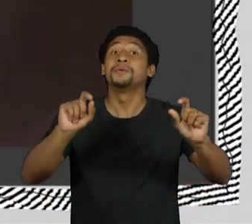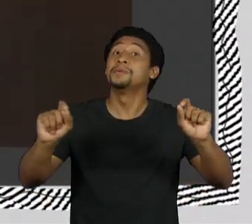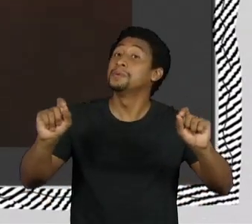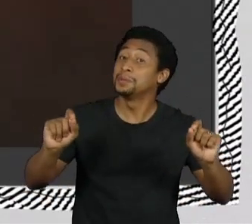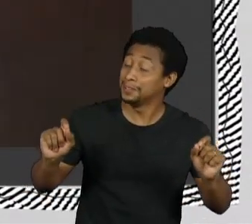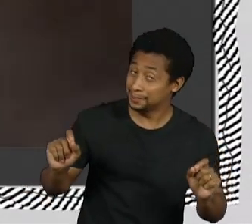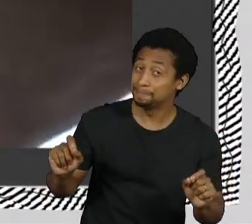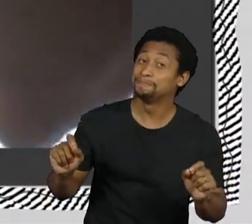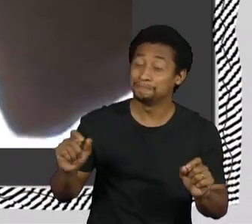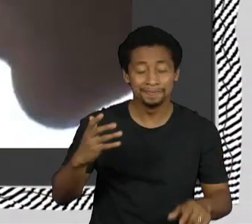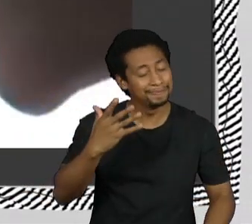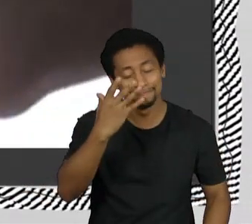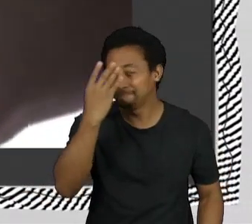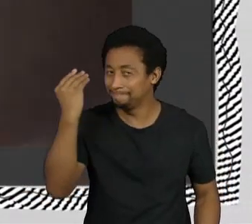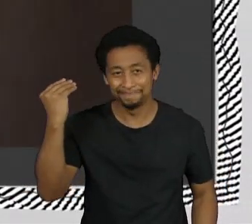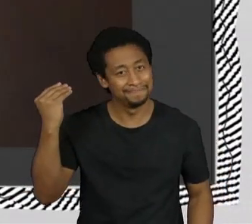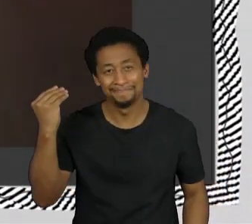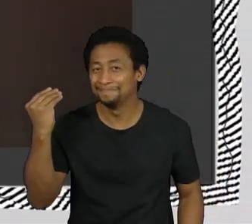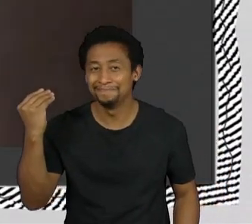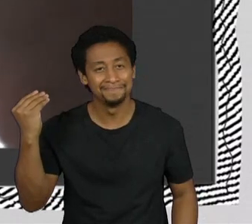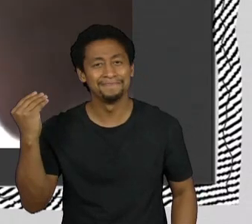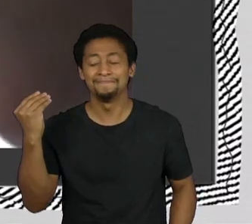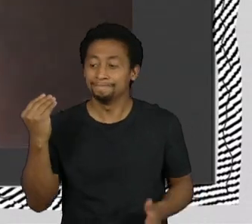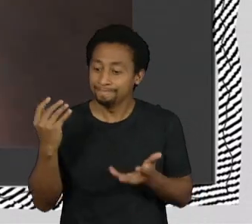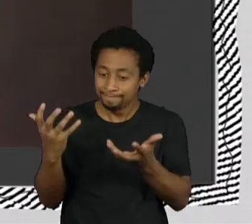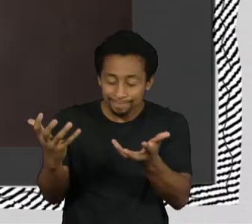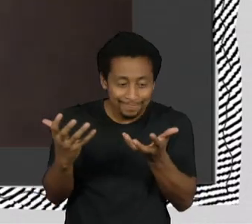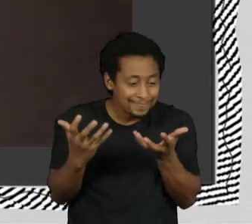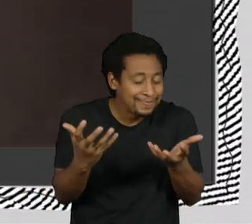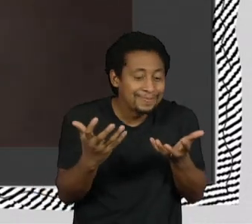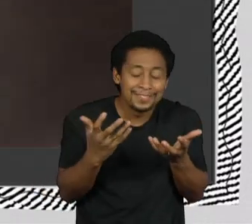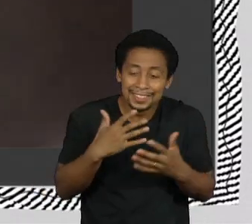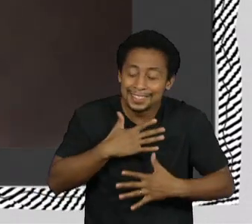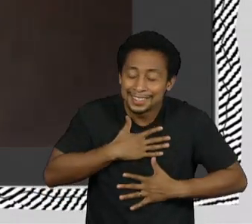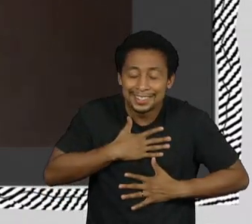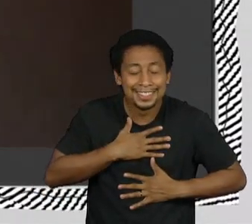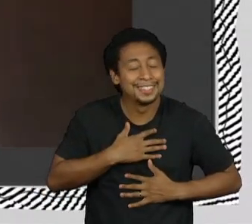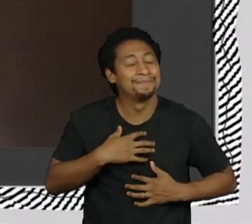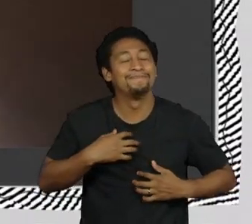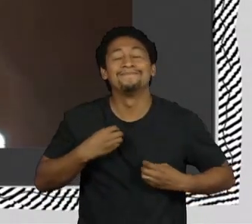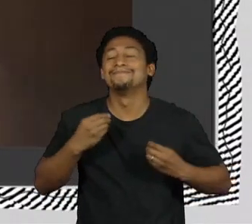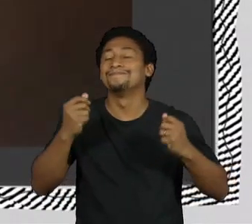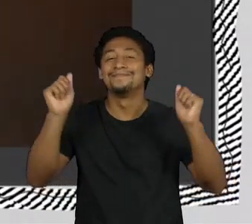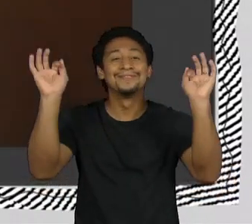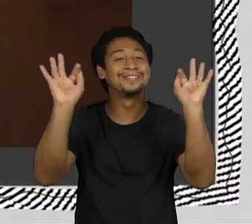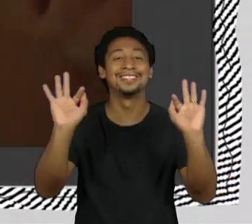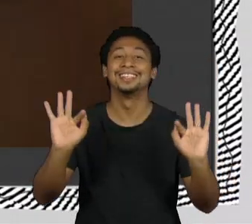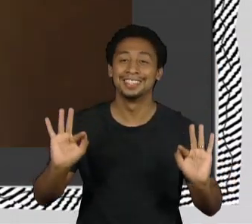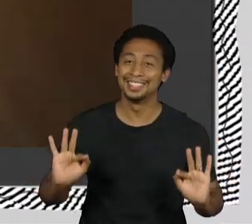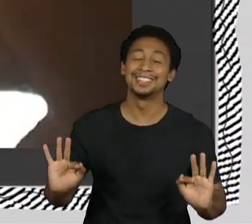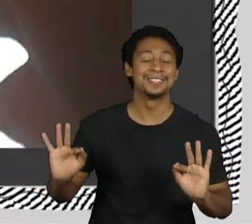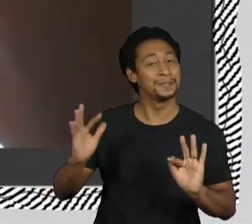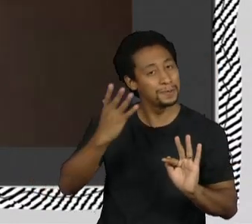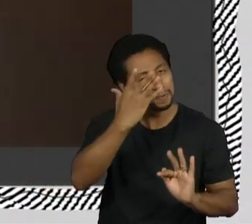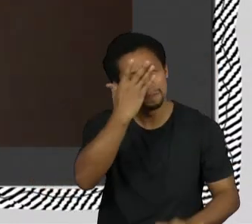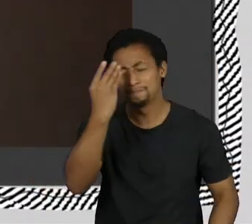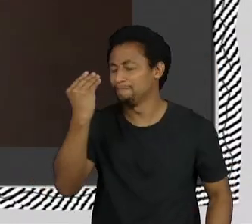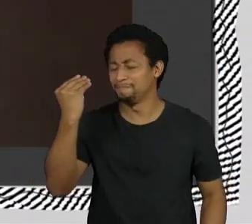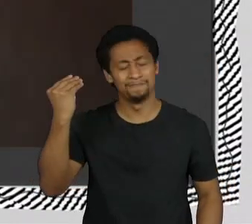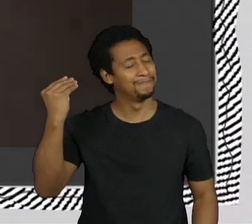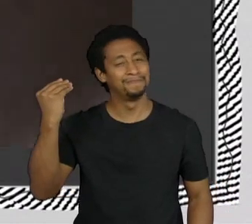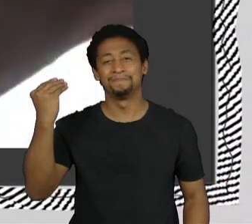Não esqueça de querer, não que vai te fazer feliz. Não